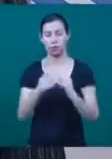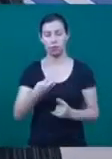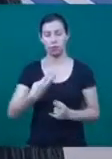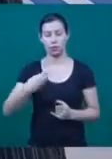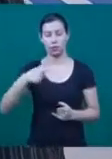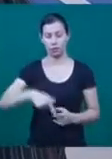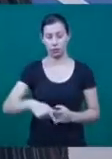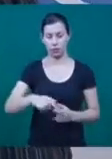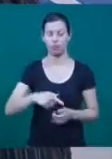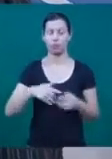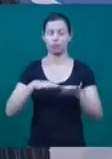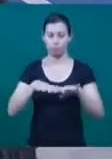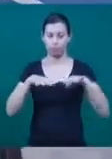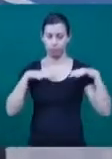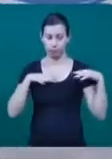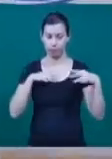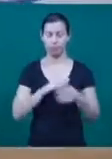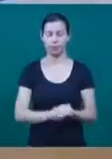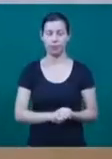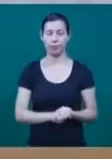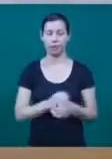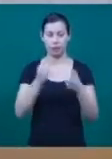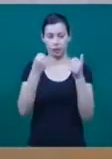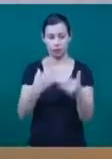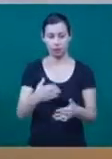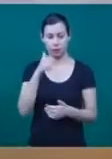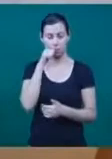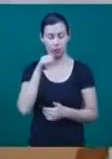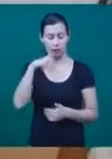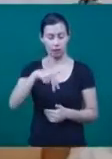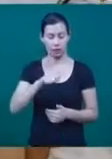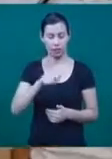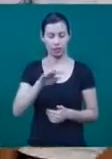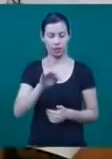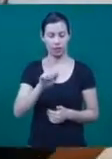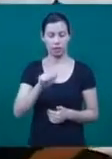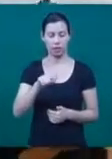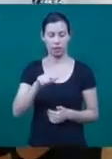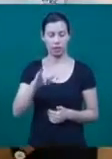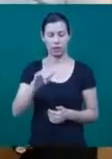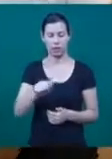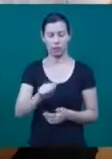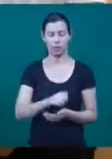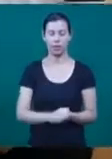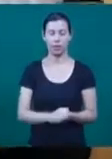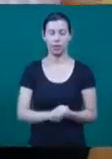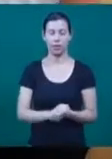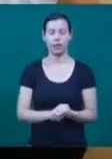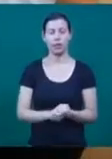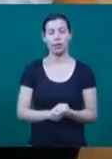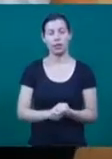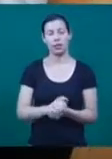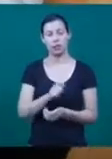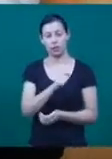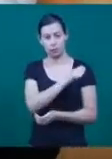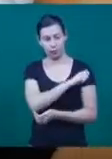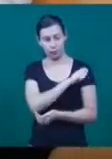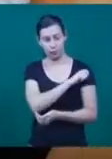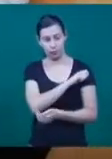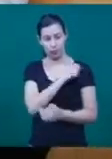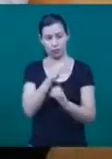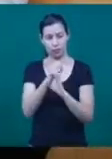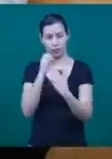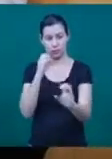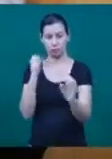mais detalhes pra gente é a Natália Corrêa. Ela é membro do PET Civil, estudante também do curso de Engenharia Civil da UFO. Natália, conta pra